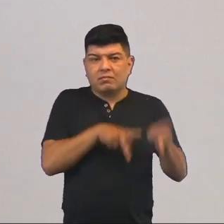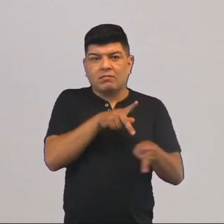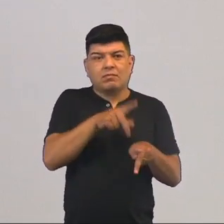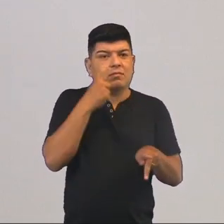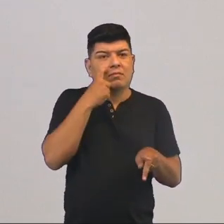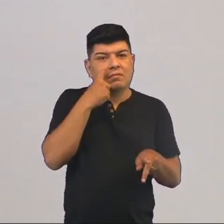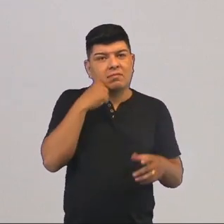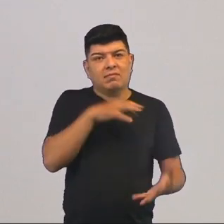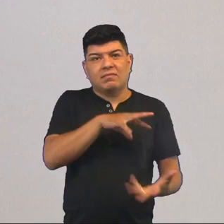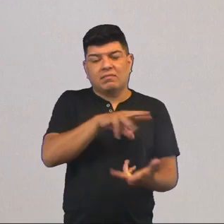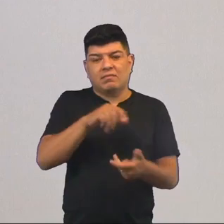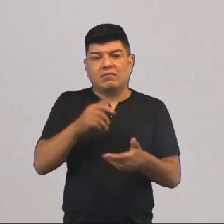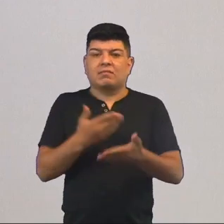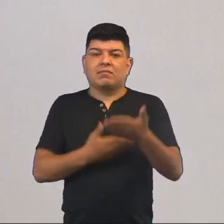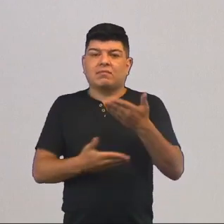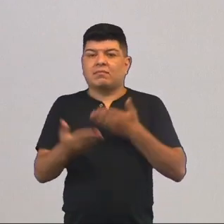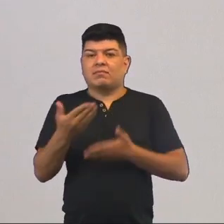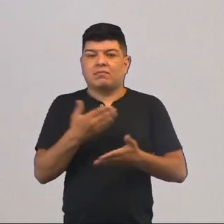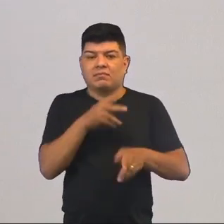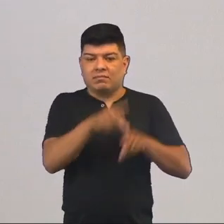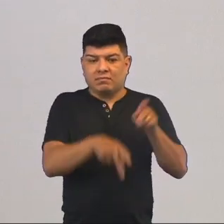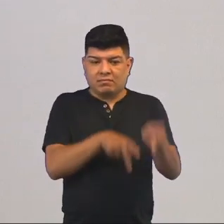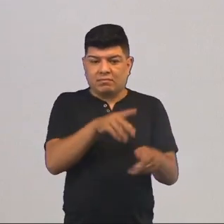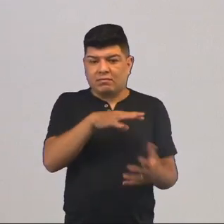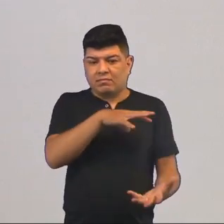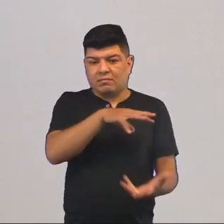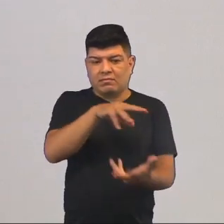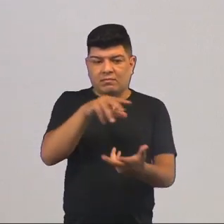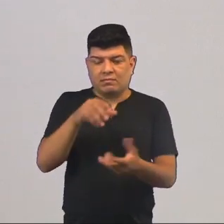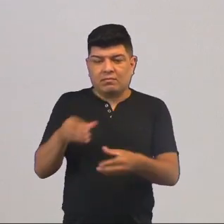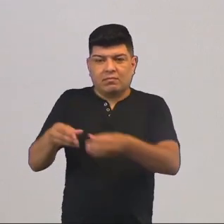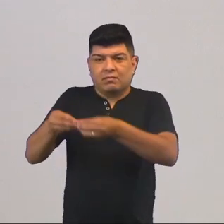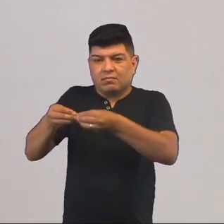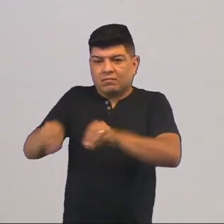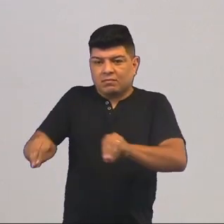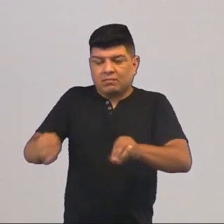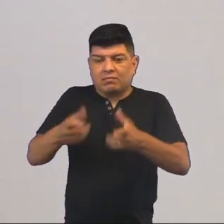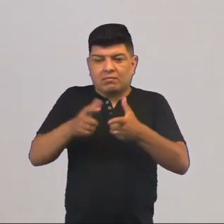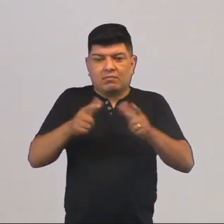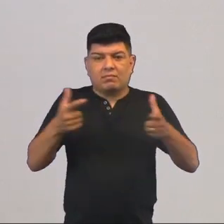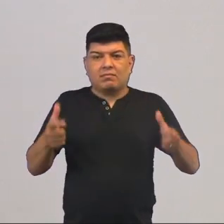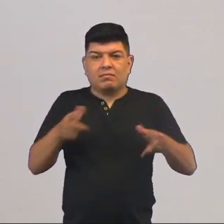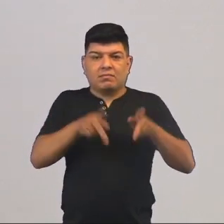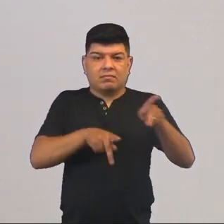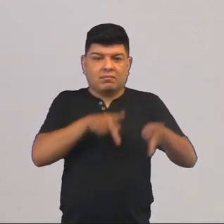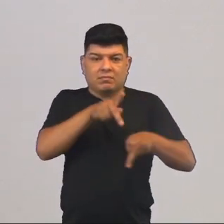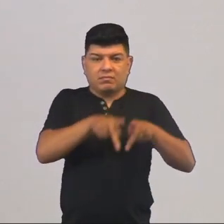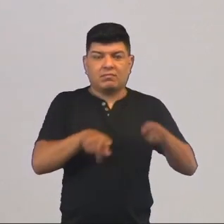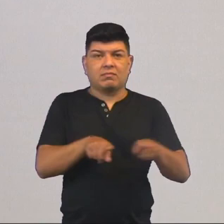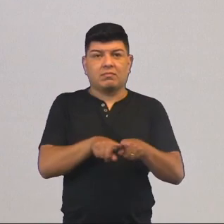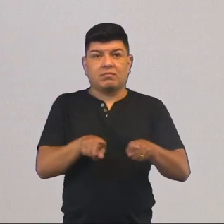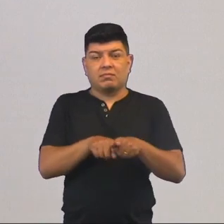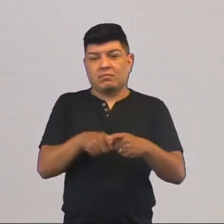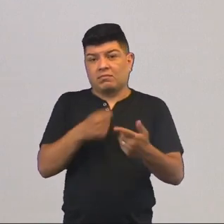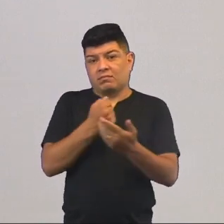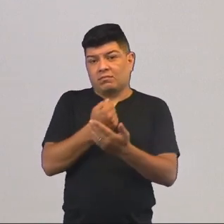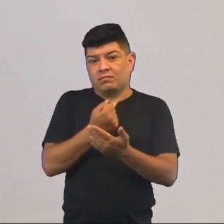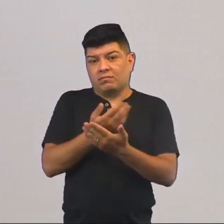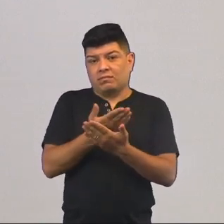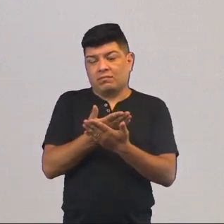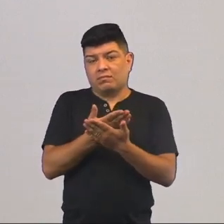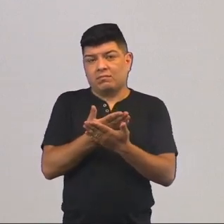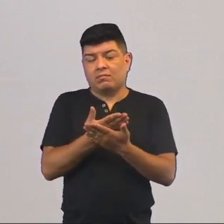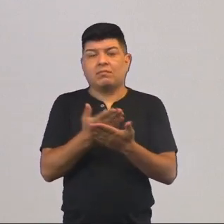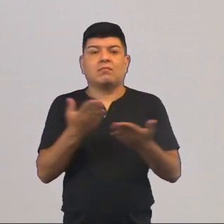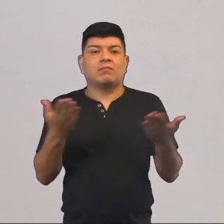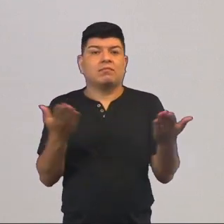mundial, distribuição da população mundial, consequências do crescimento populacional. Na aula de hoje, nós vamos